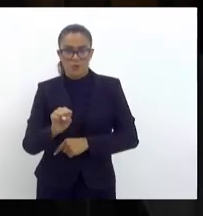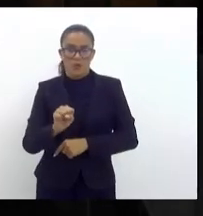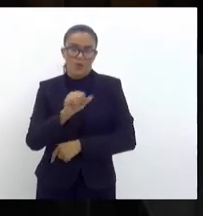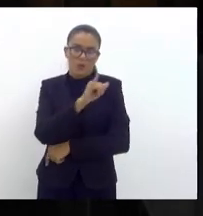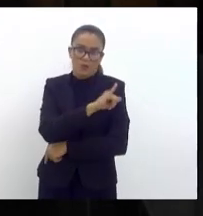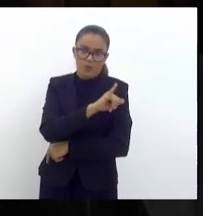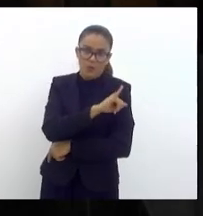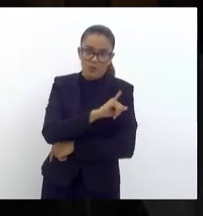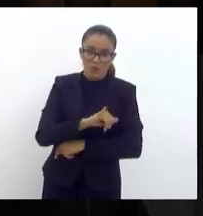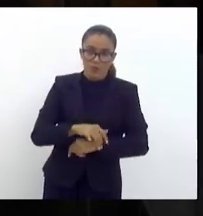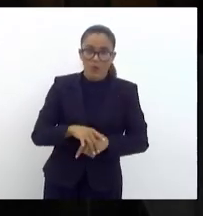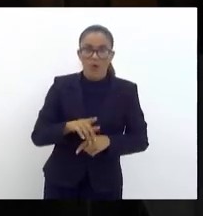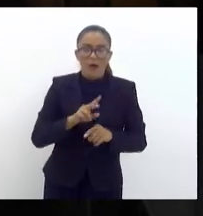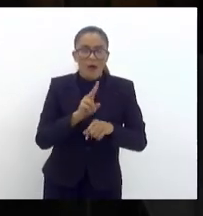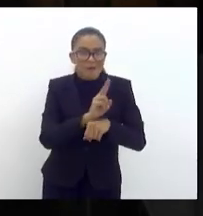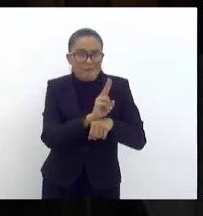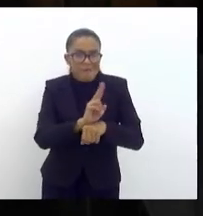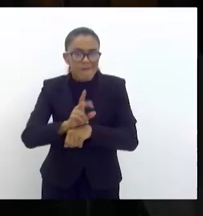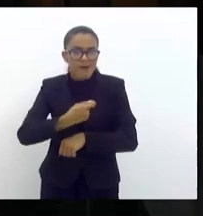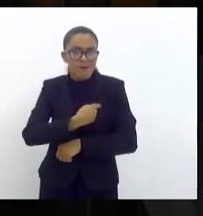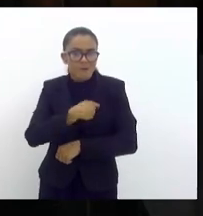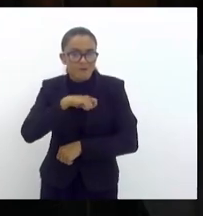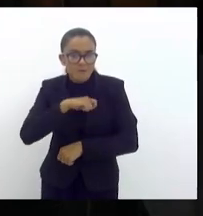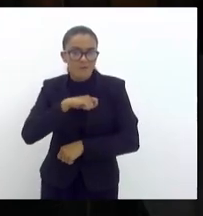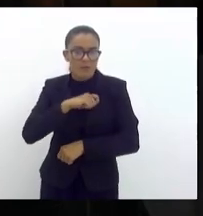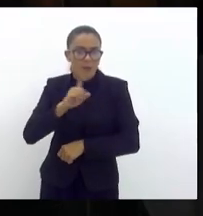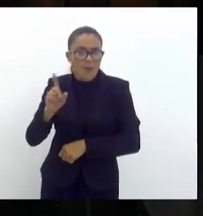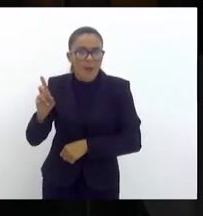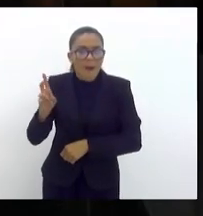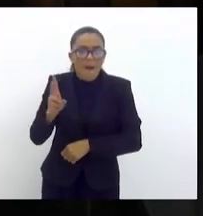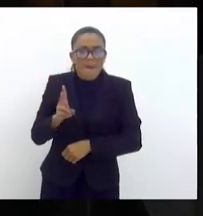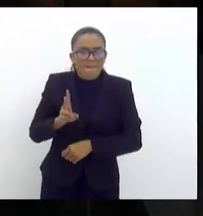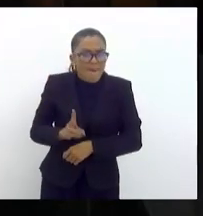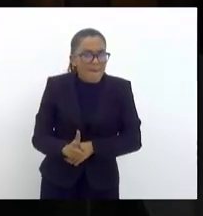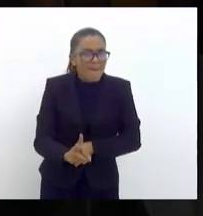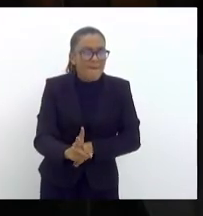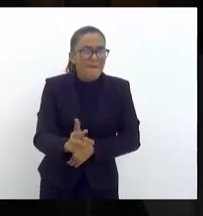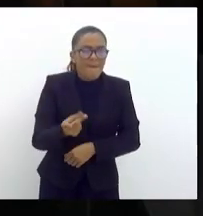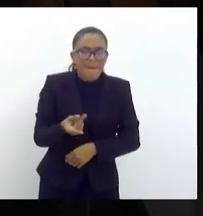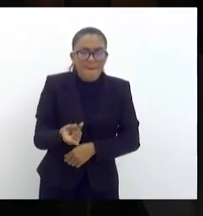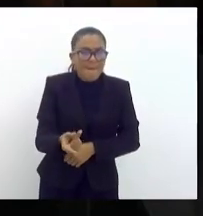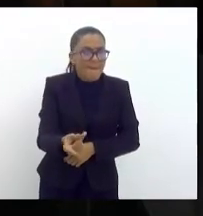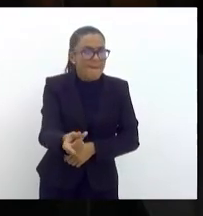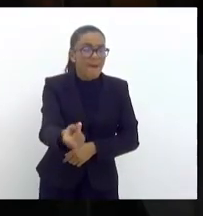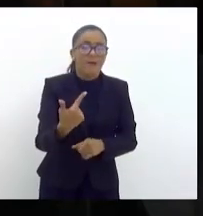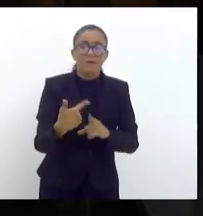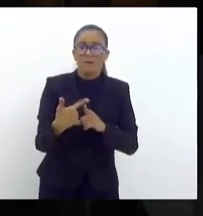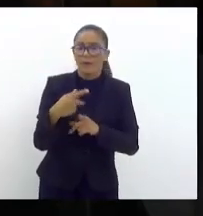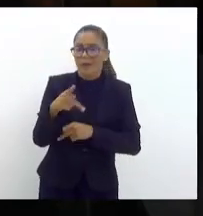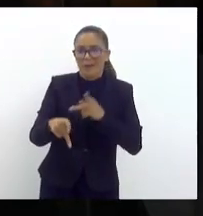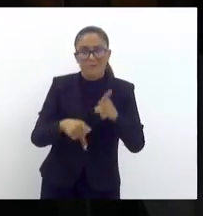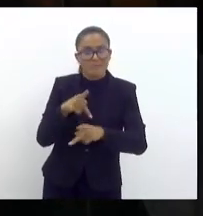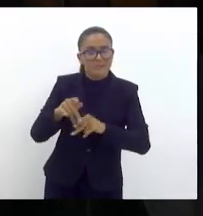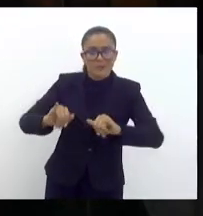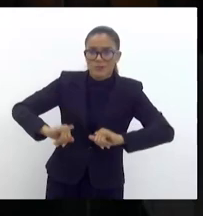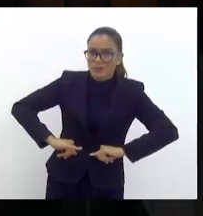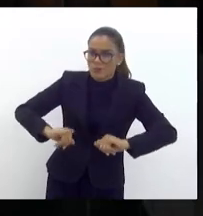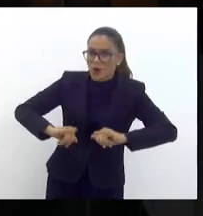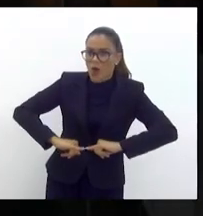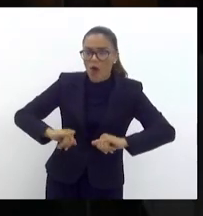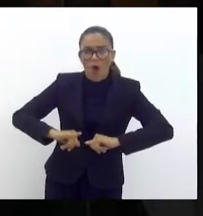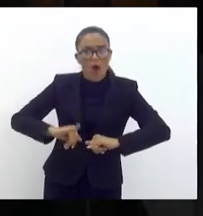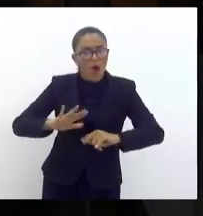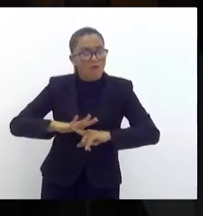fiscalização de forma contínua, pois a população vem sofrendo e